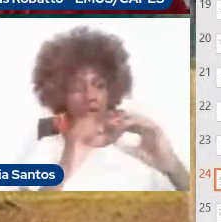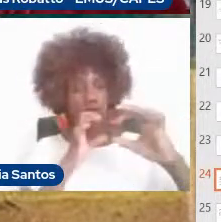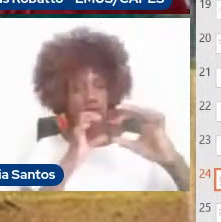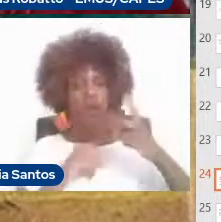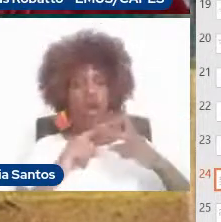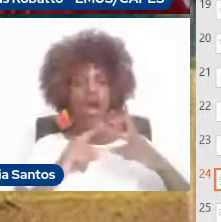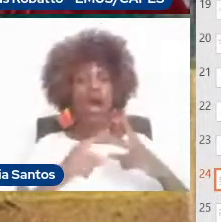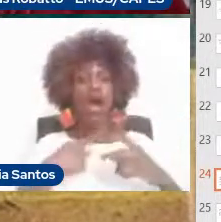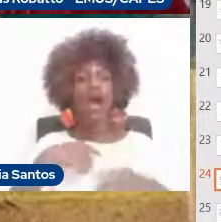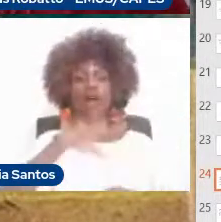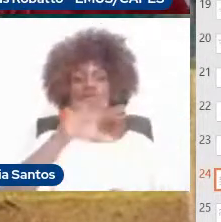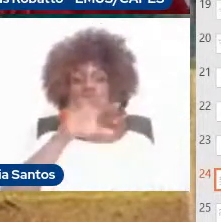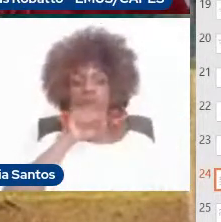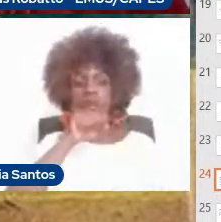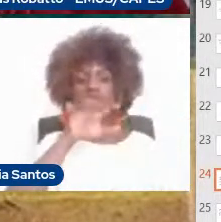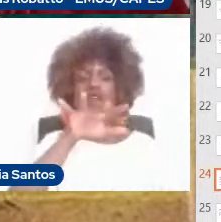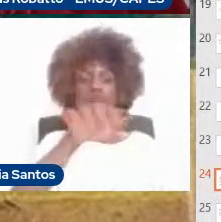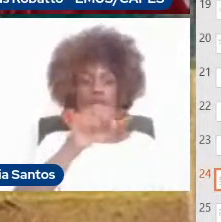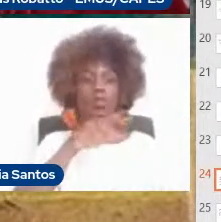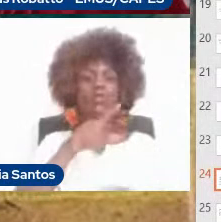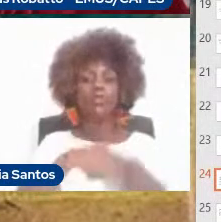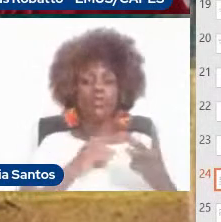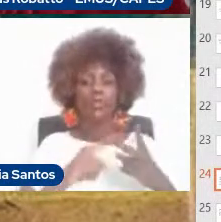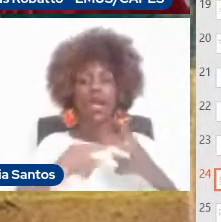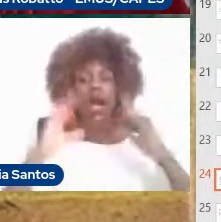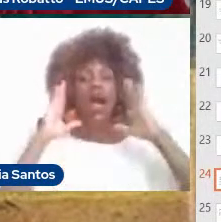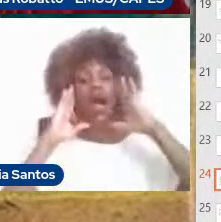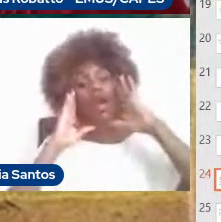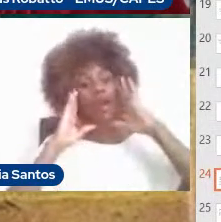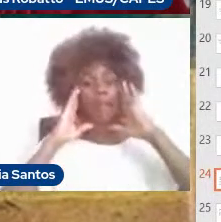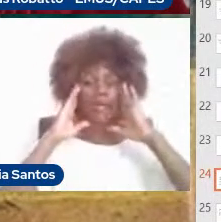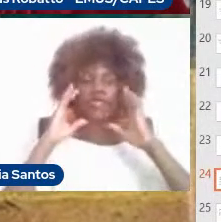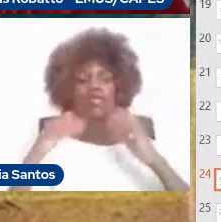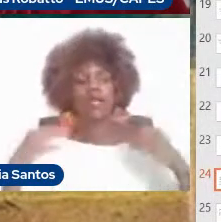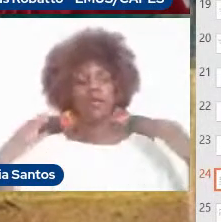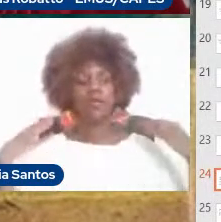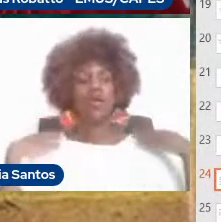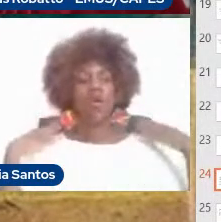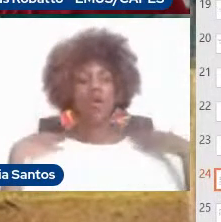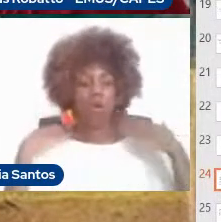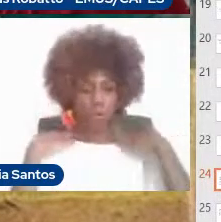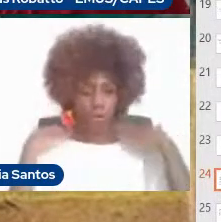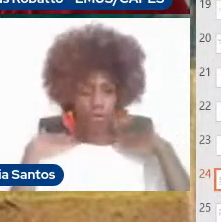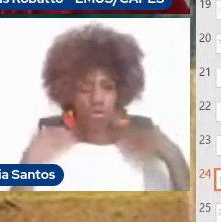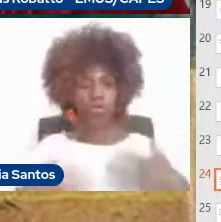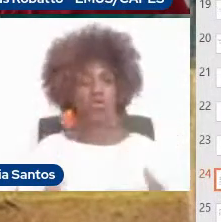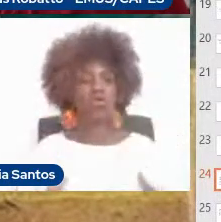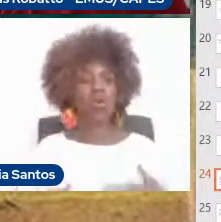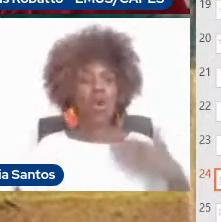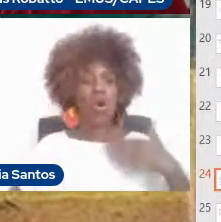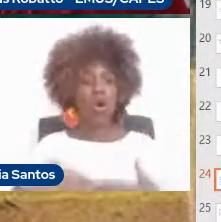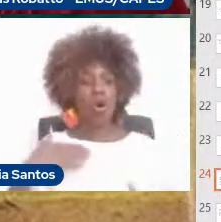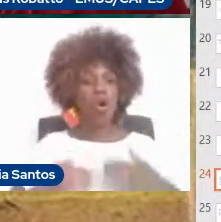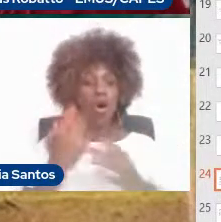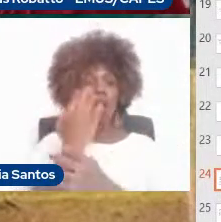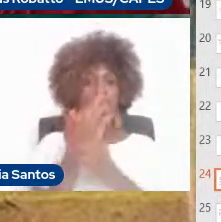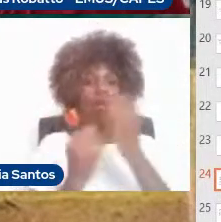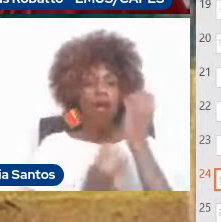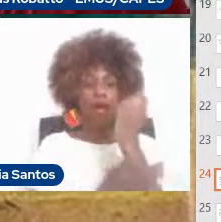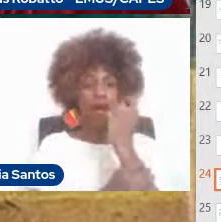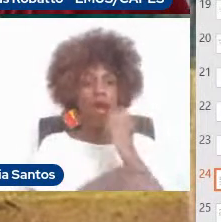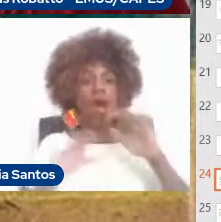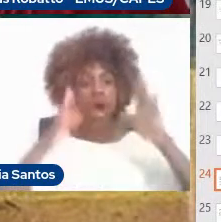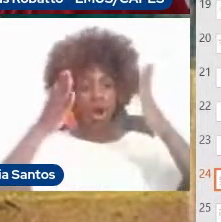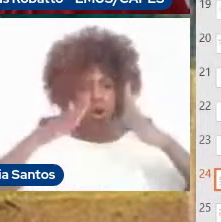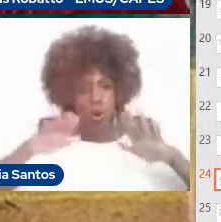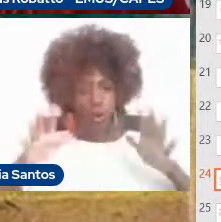toráxica e abdominal, posicionamento da cabeça, pescoço, ombros, tronco, braços, mão, quadril, pernas e pés.